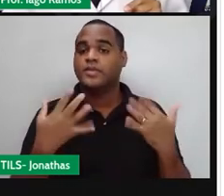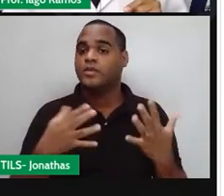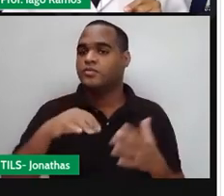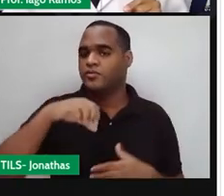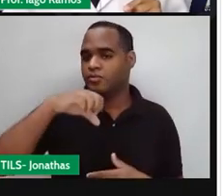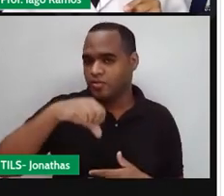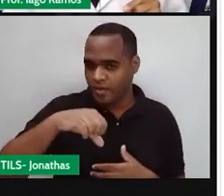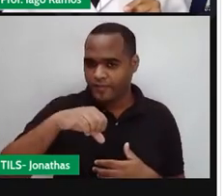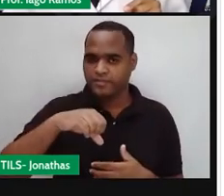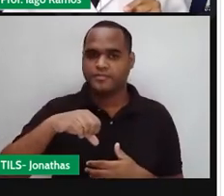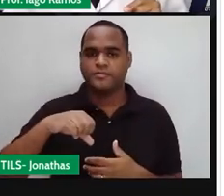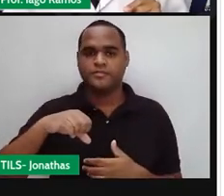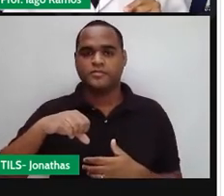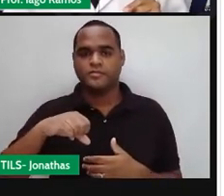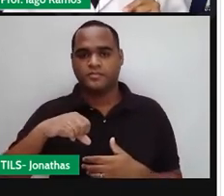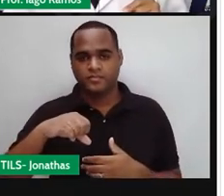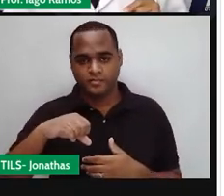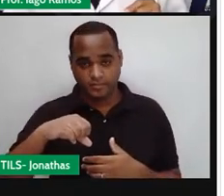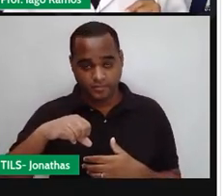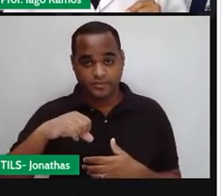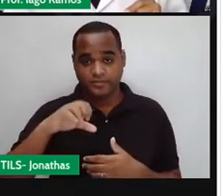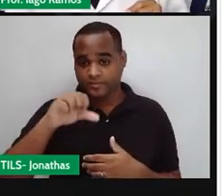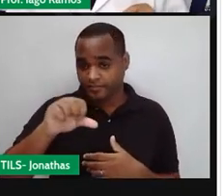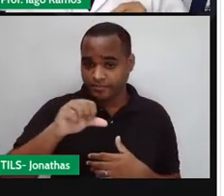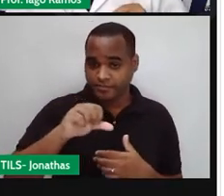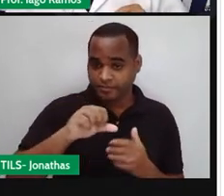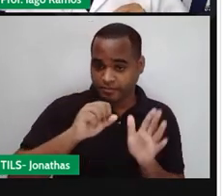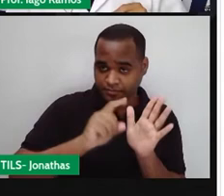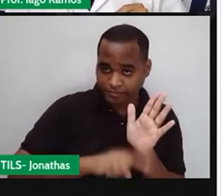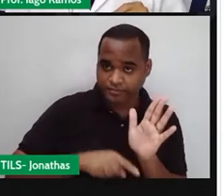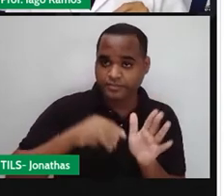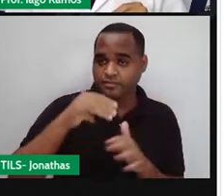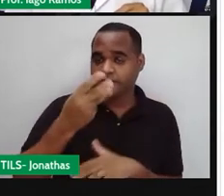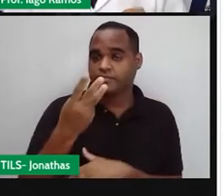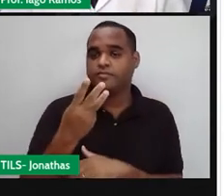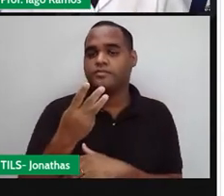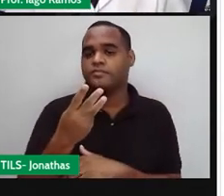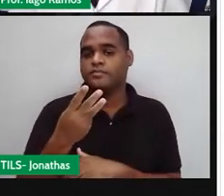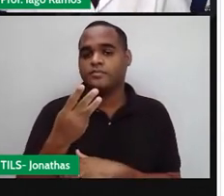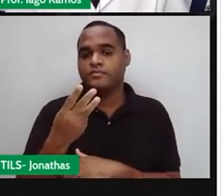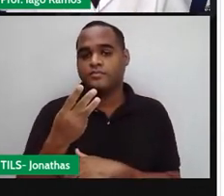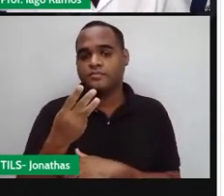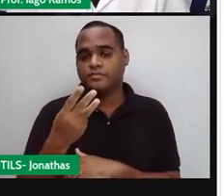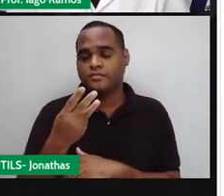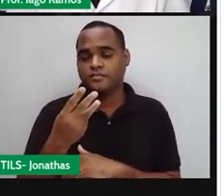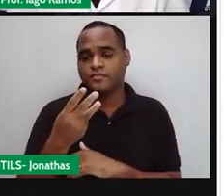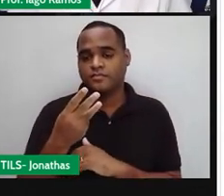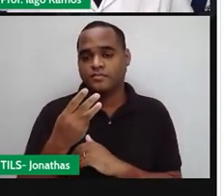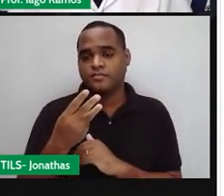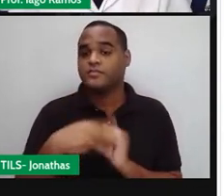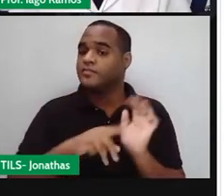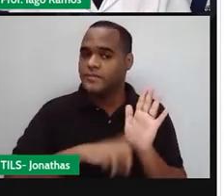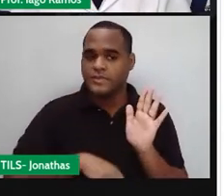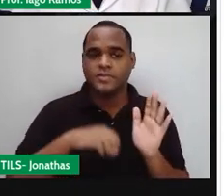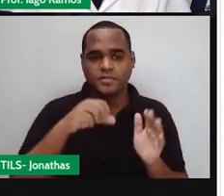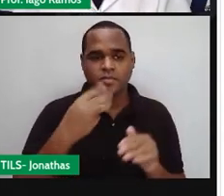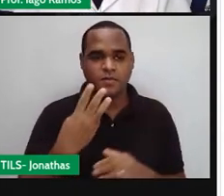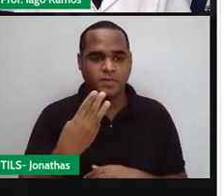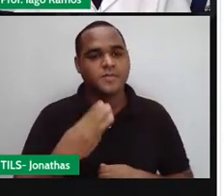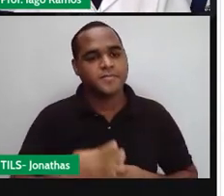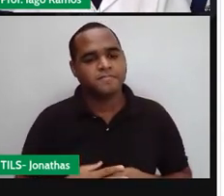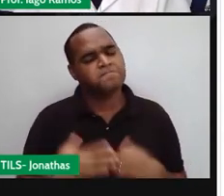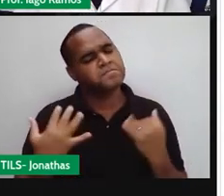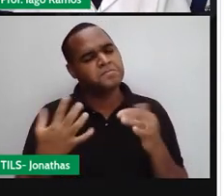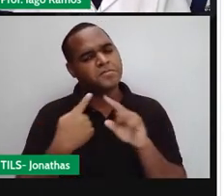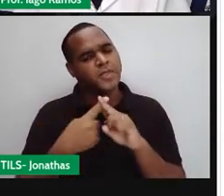nove dividido por menos três. Nada mais, nada menos que menos três. Por quê?